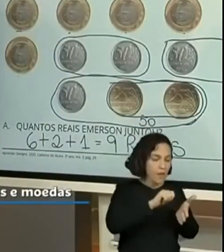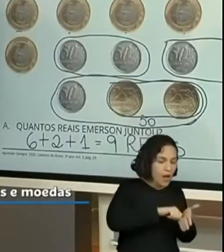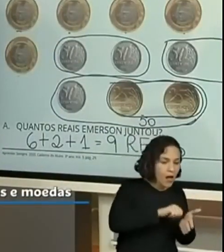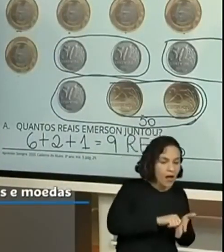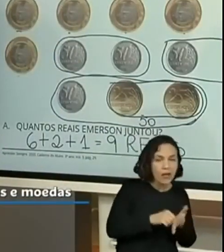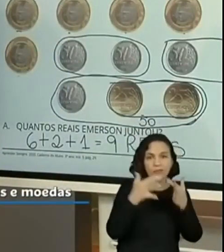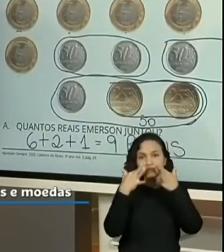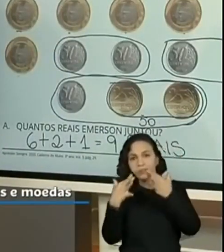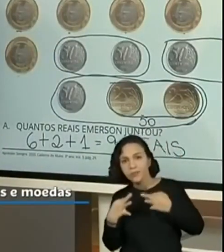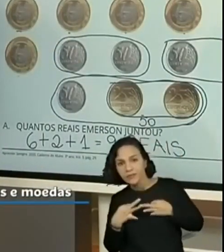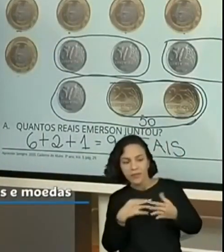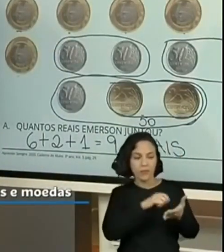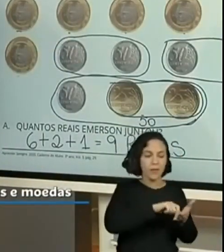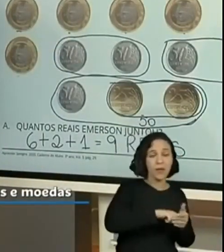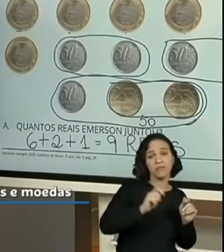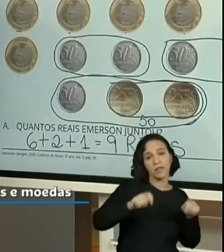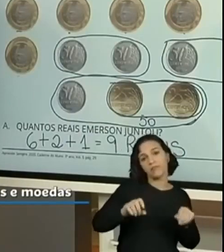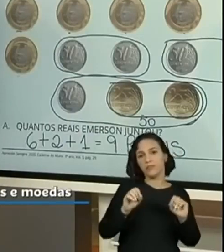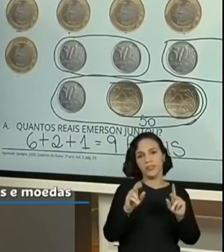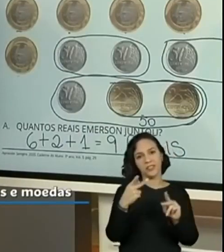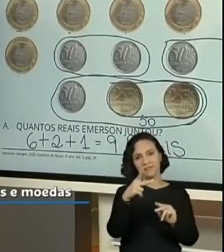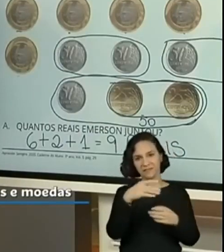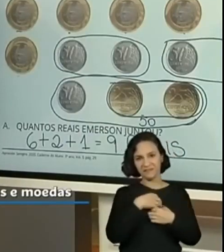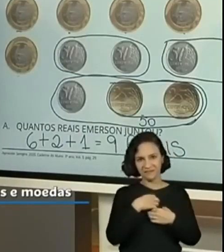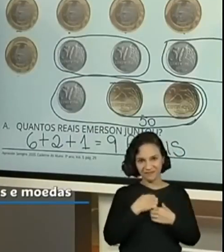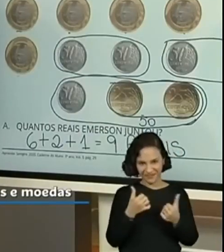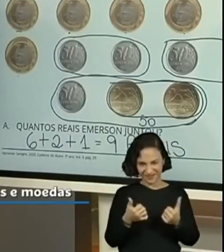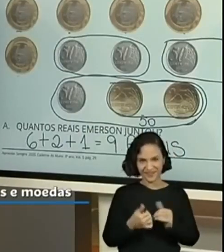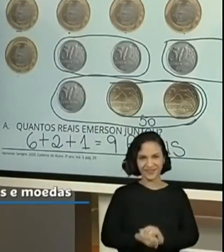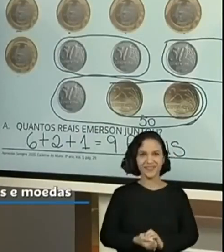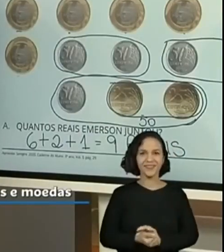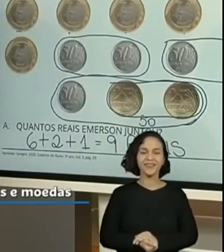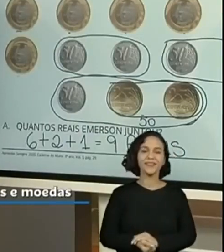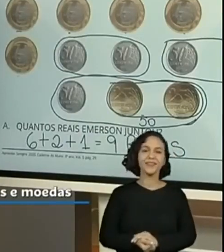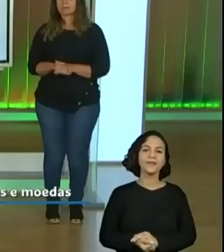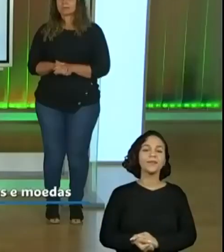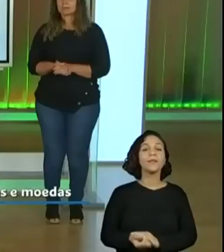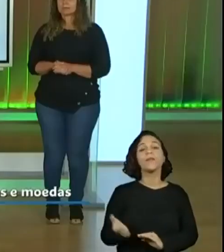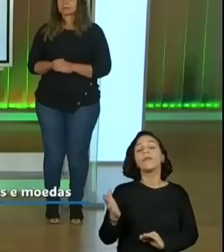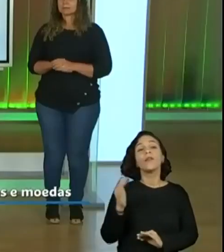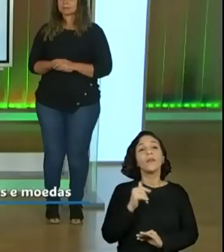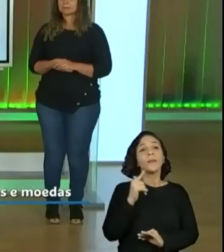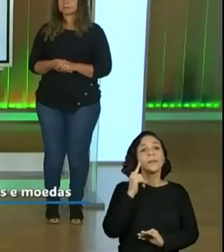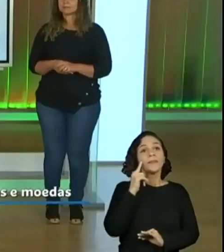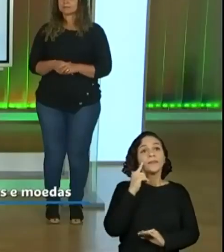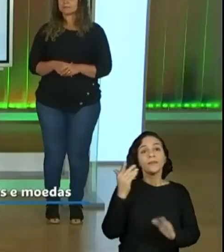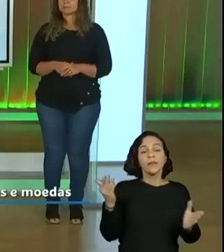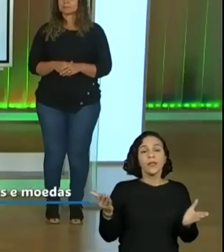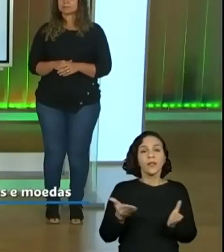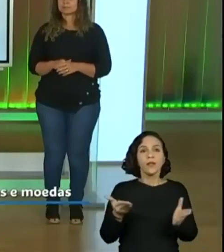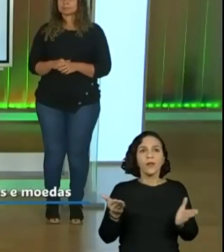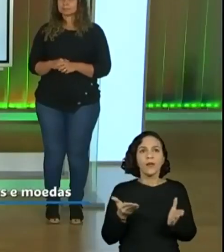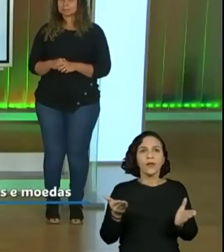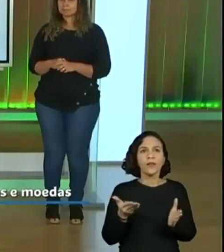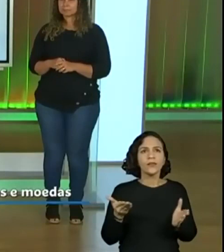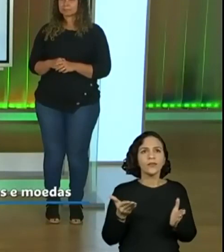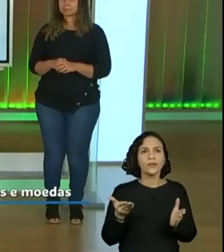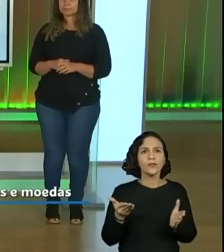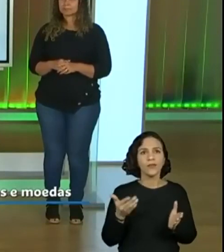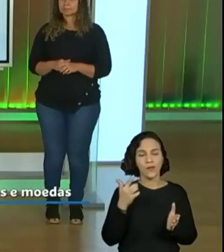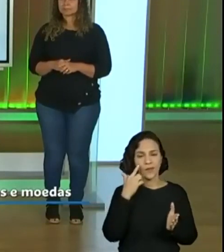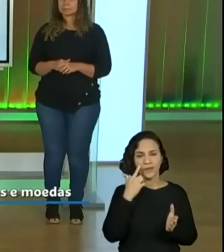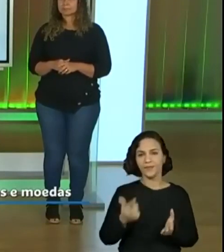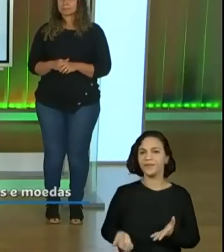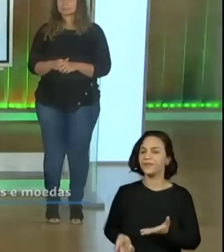ajuda a resolver a atividade lá no caderno. Tá bom? Sim. Muito bem. Agora vamos dar uma olhadinha aqui.